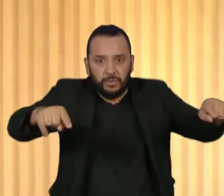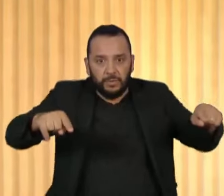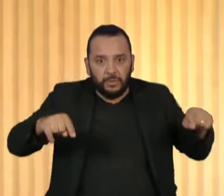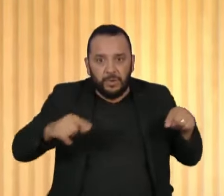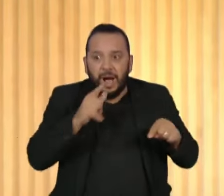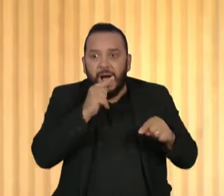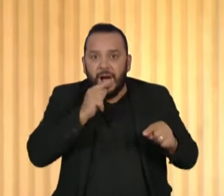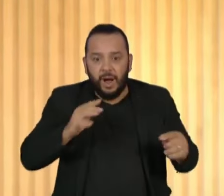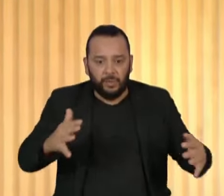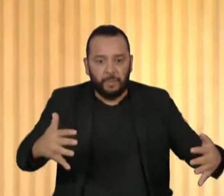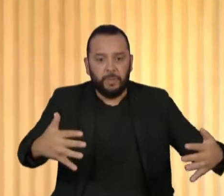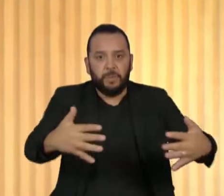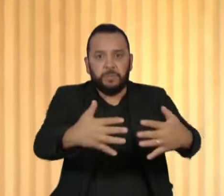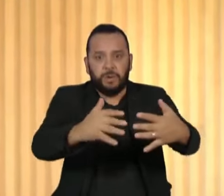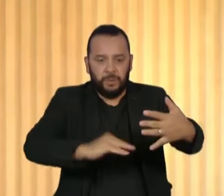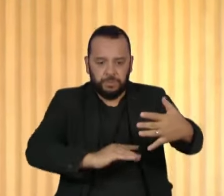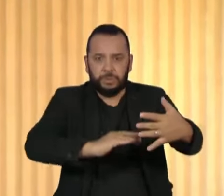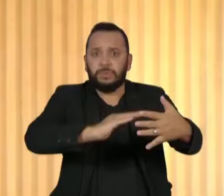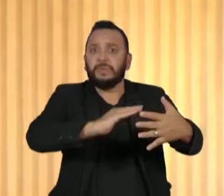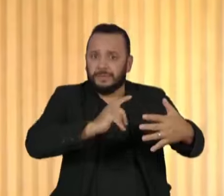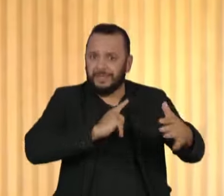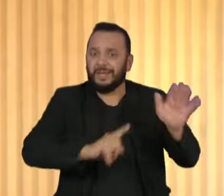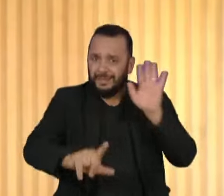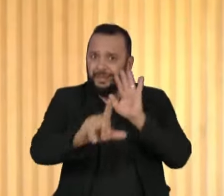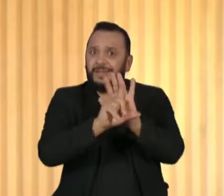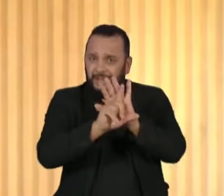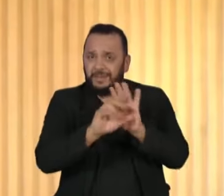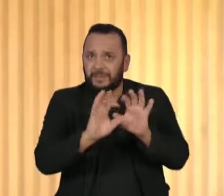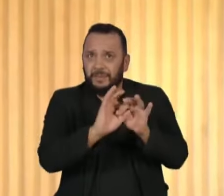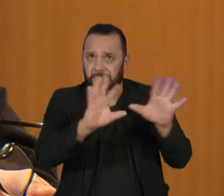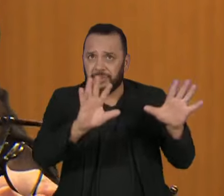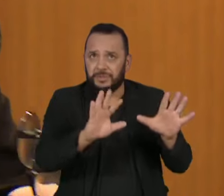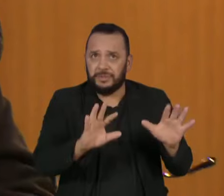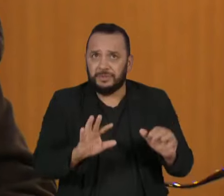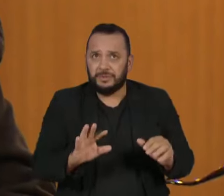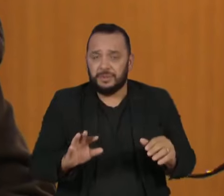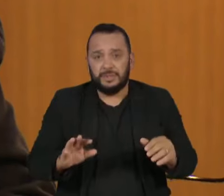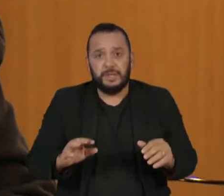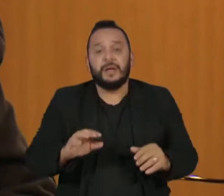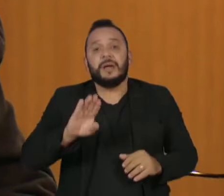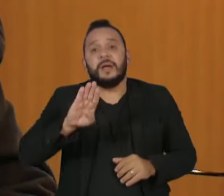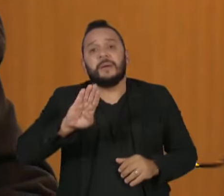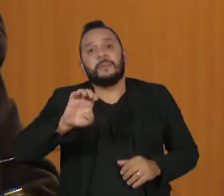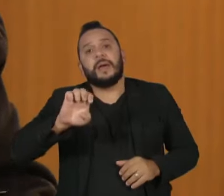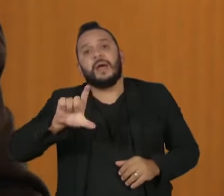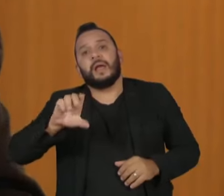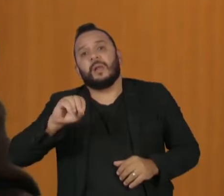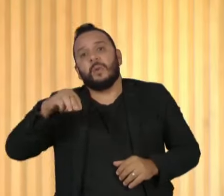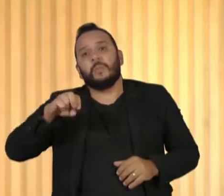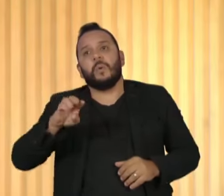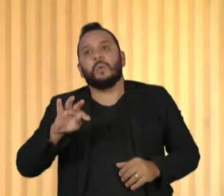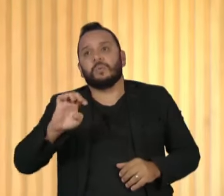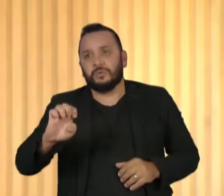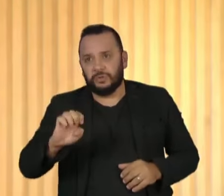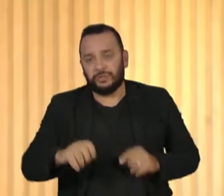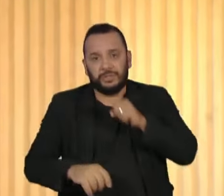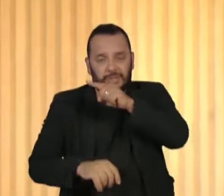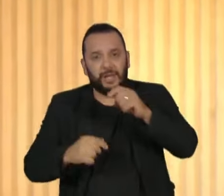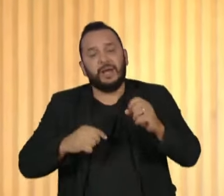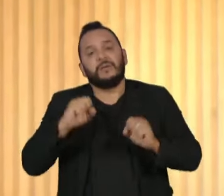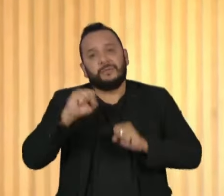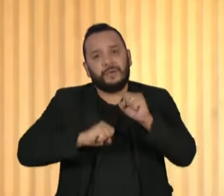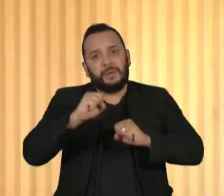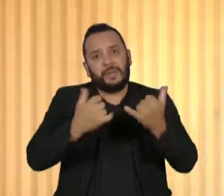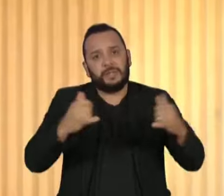em áreas de preservação permanente são permitidas. Vou dar um exemplo. Para grandes comunidades. Belo Monte. A usina de Belo